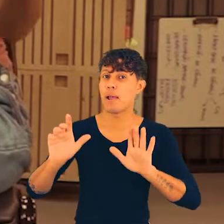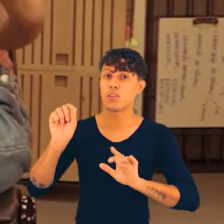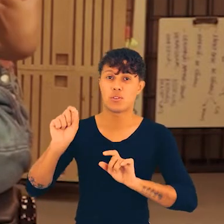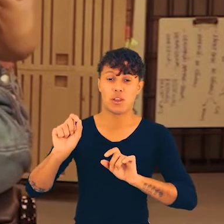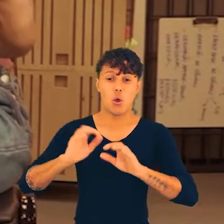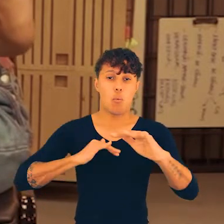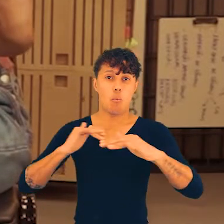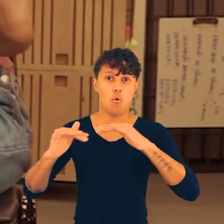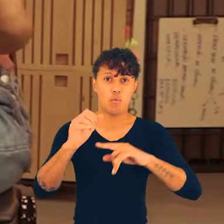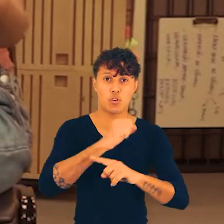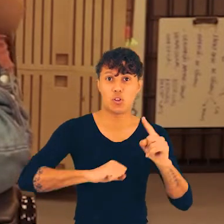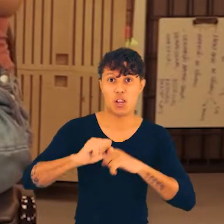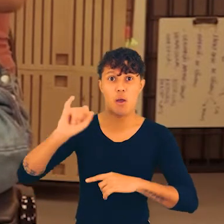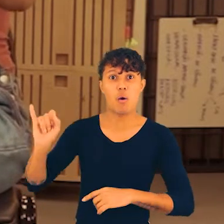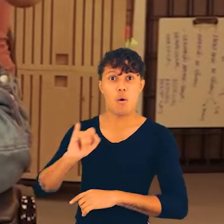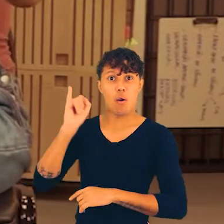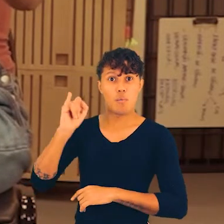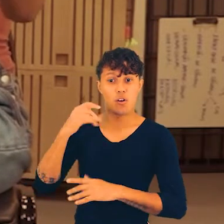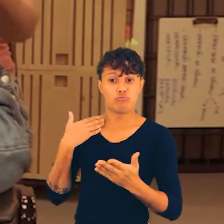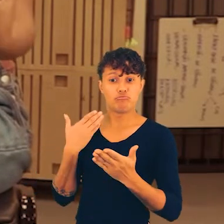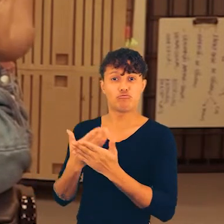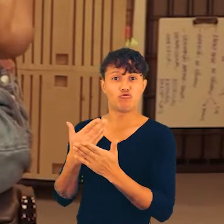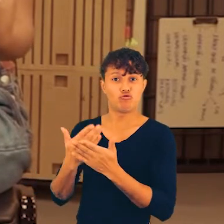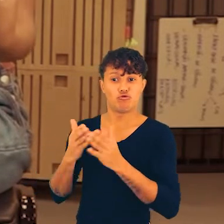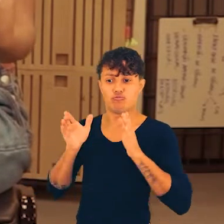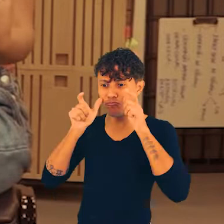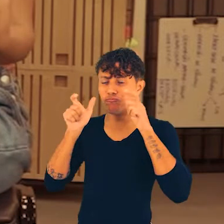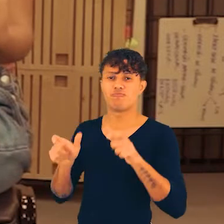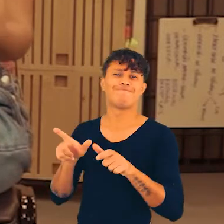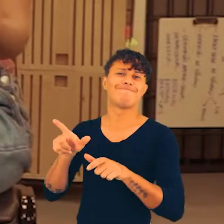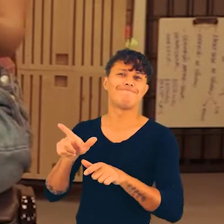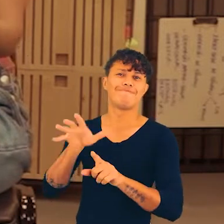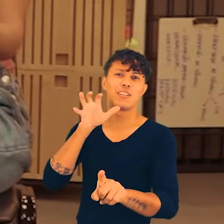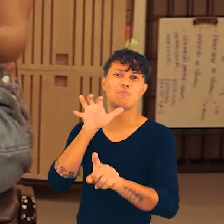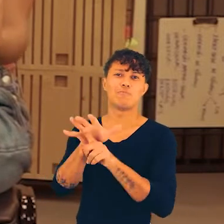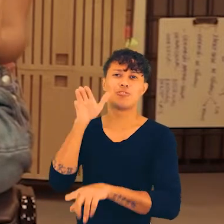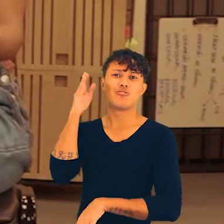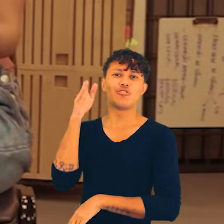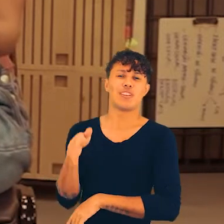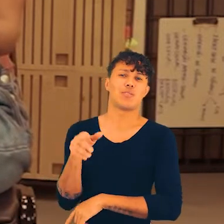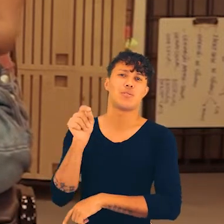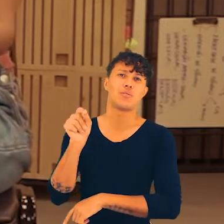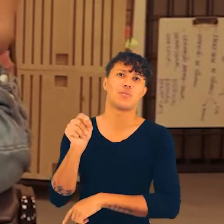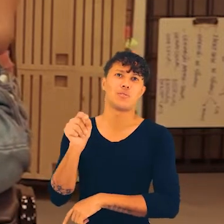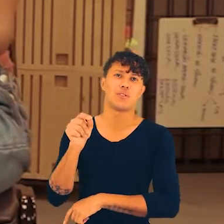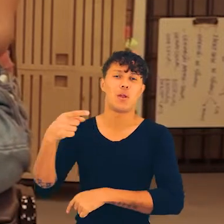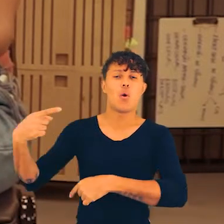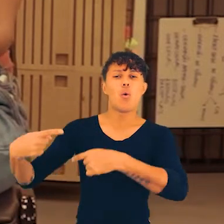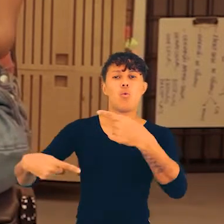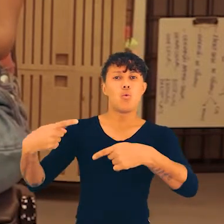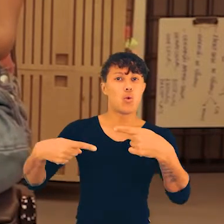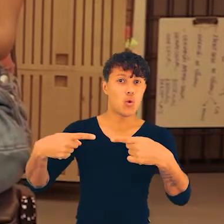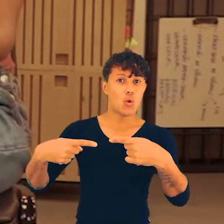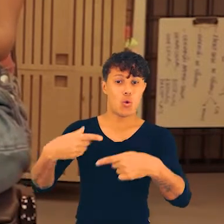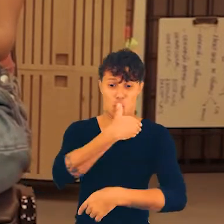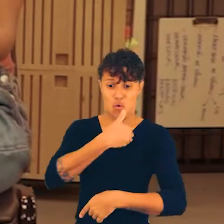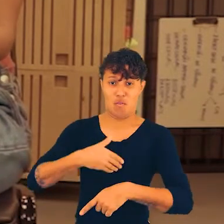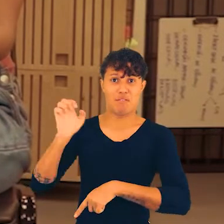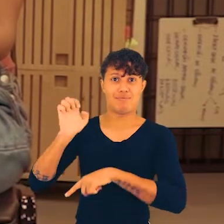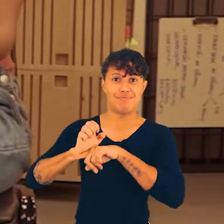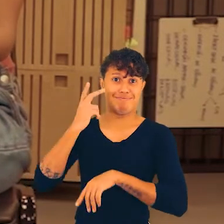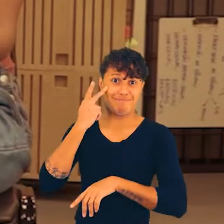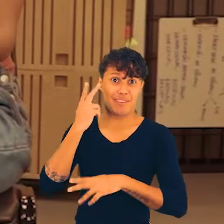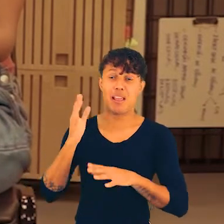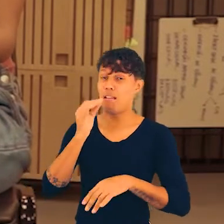nasce do movimento social, de causas relevantes aos estudantes, teve um impacto direto numa política